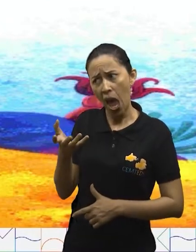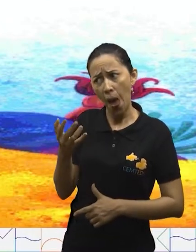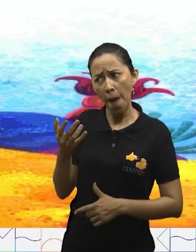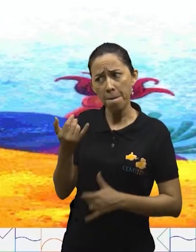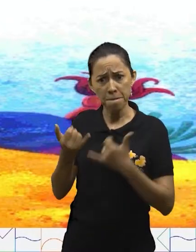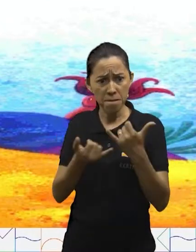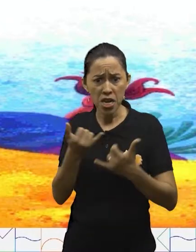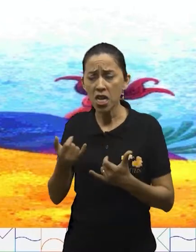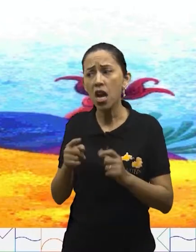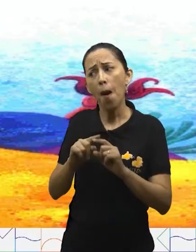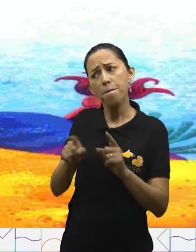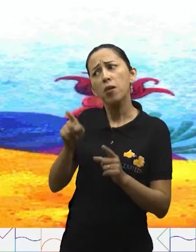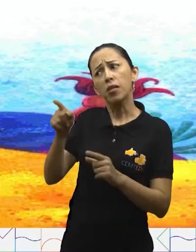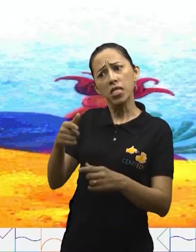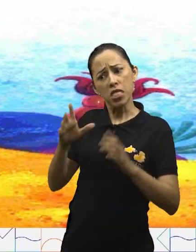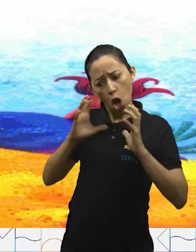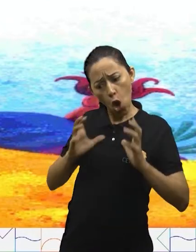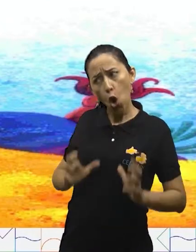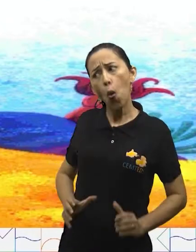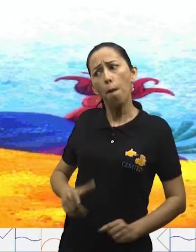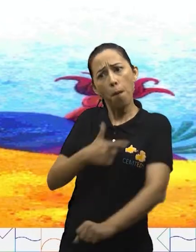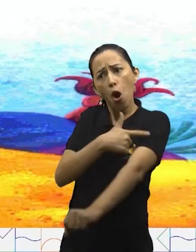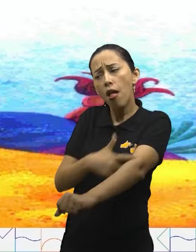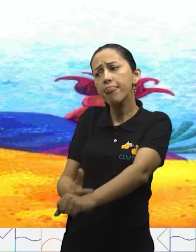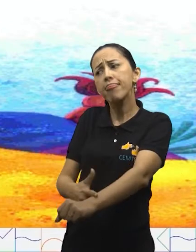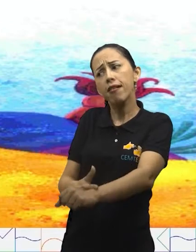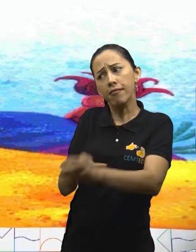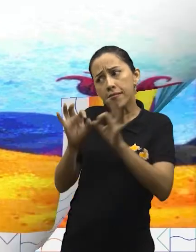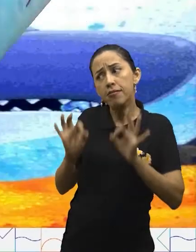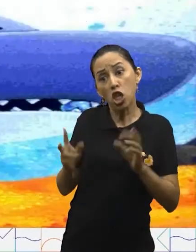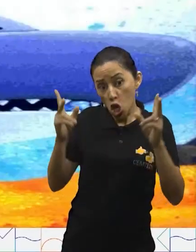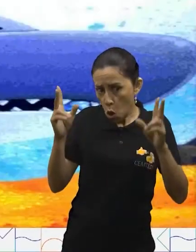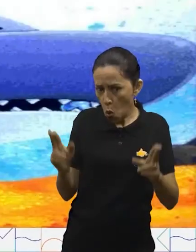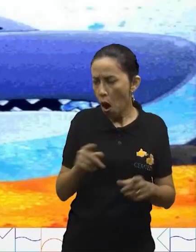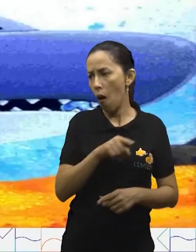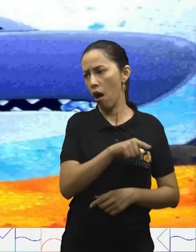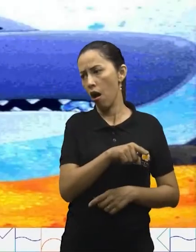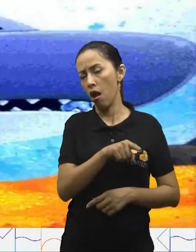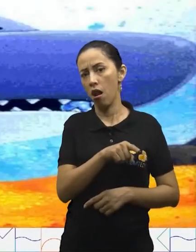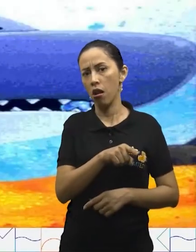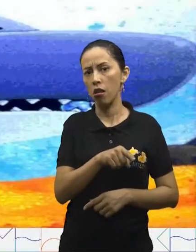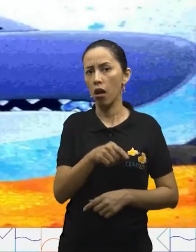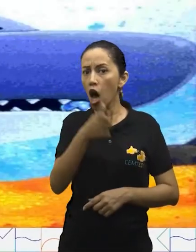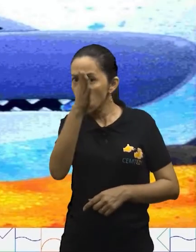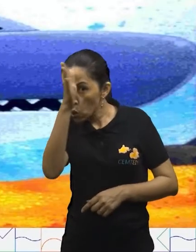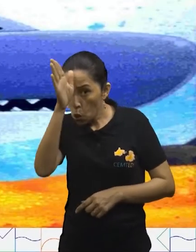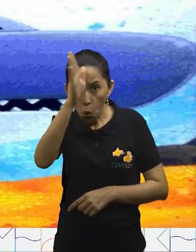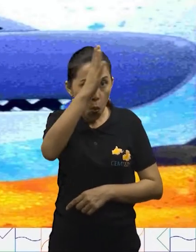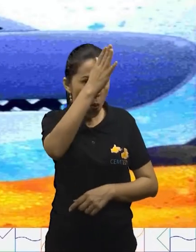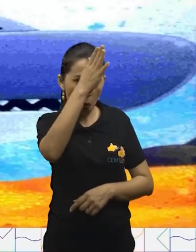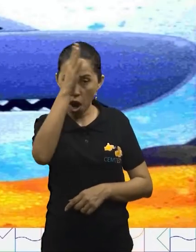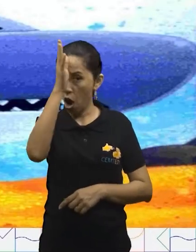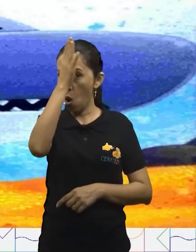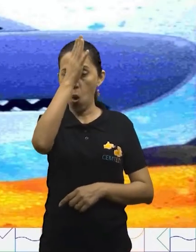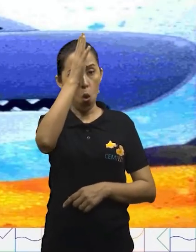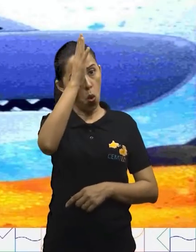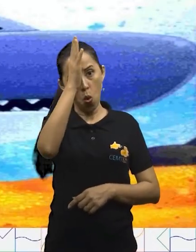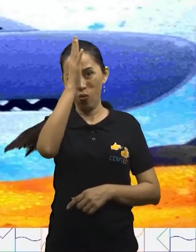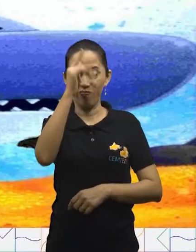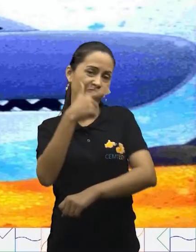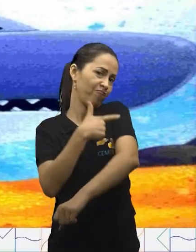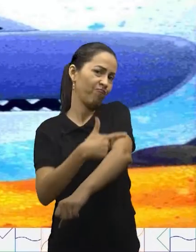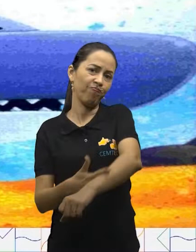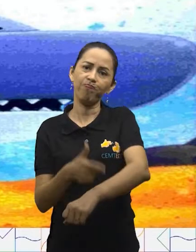tem que se comportar direitinho, como os outros. O Tubaronete era mesmo muito mal